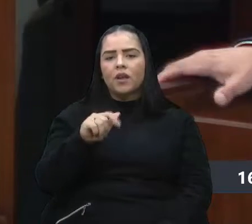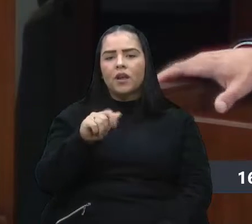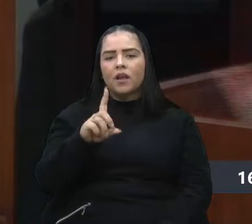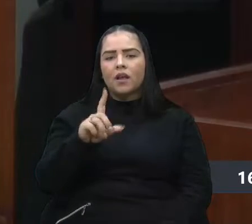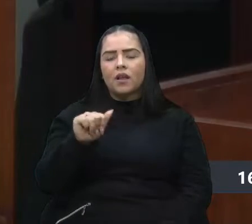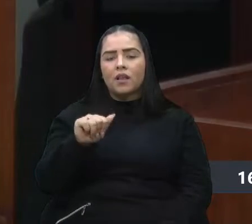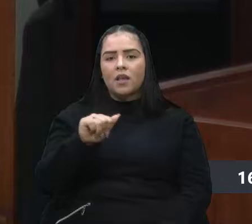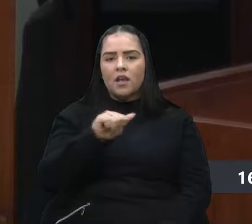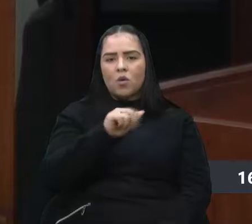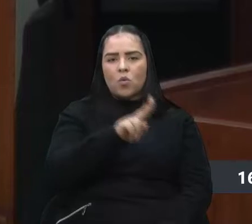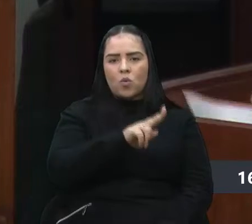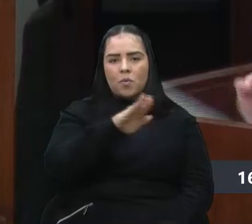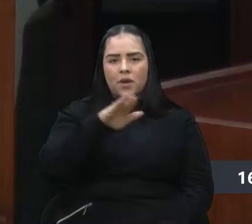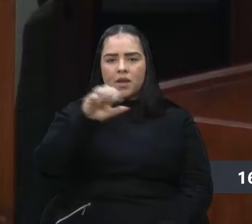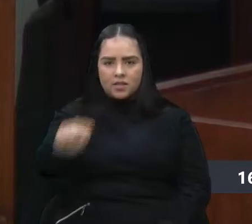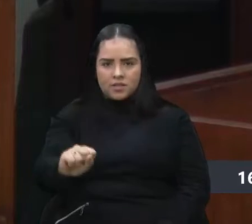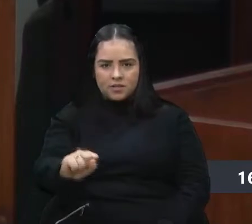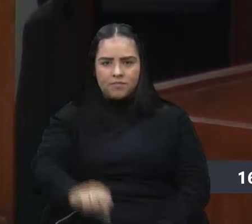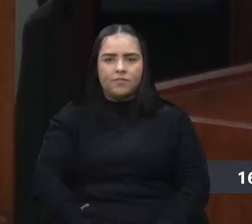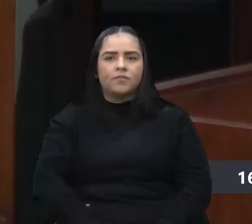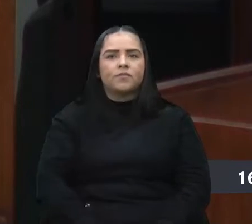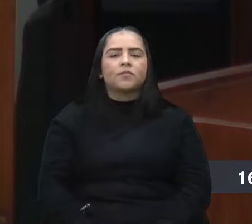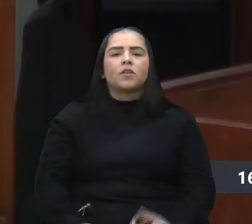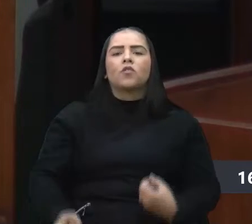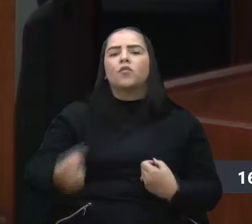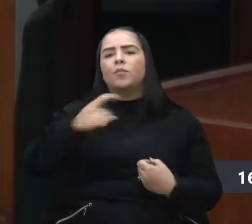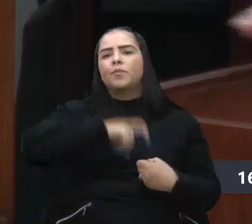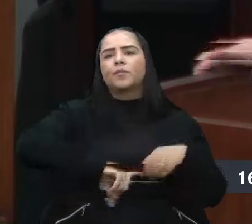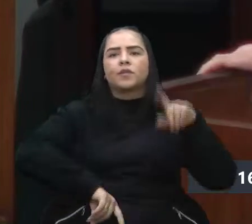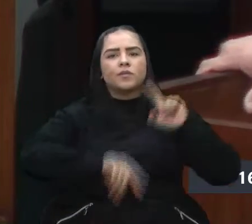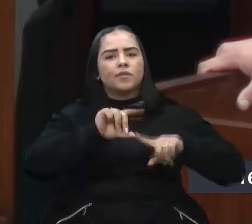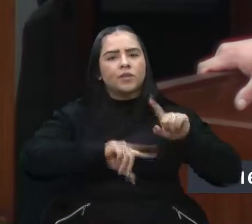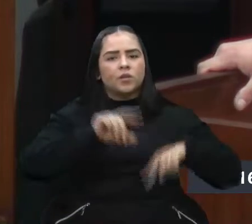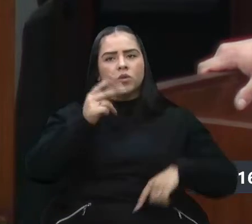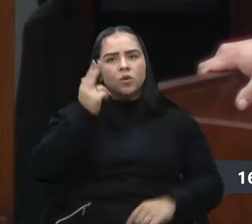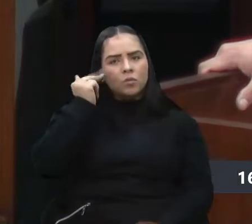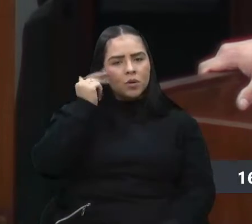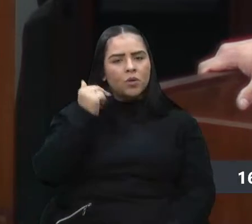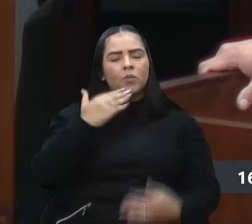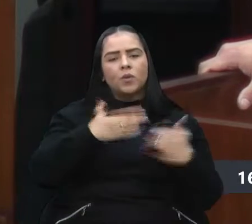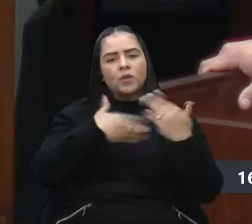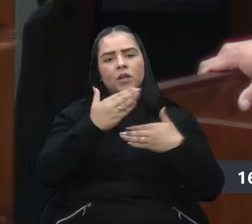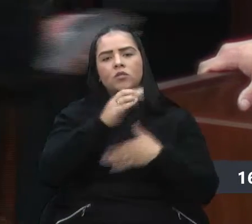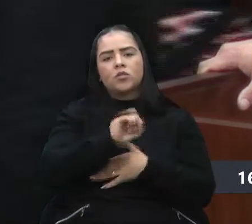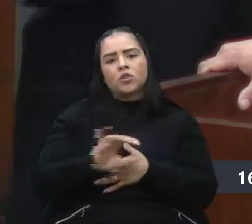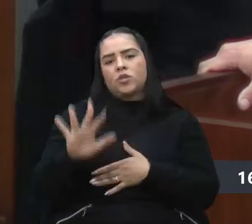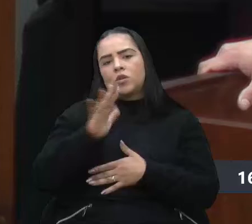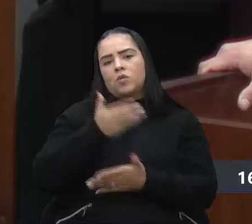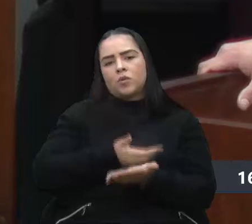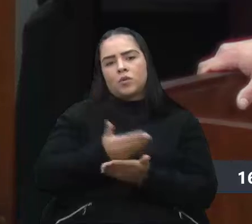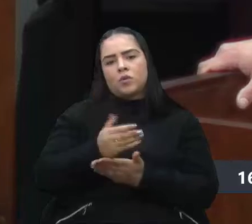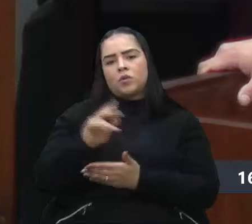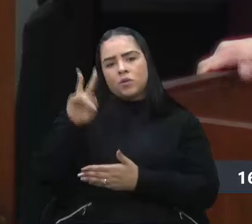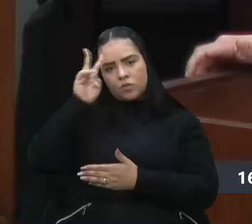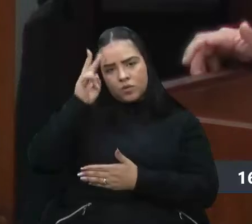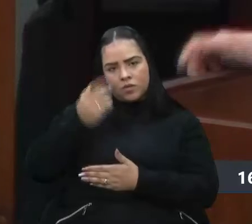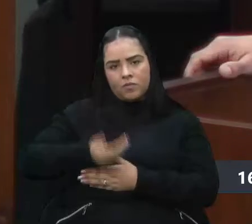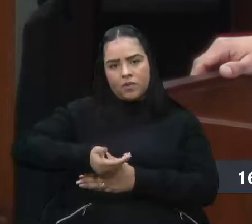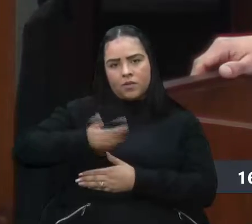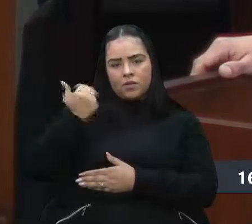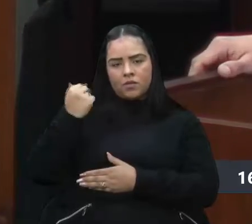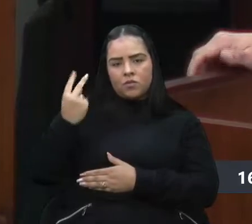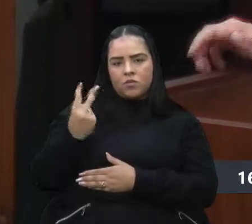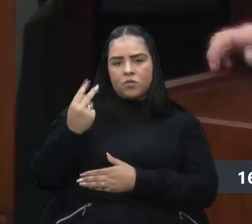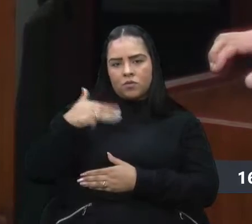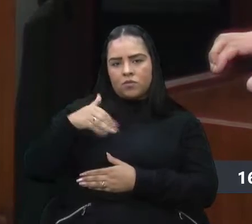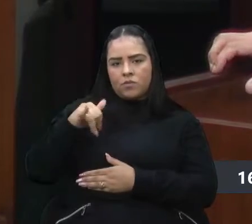A retomada dos serviços, consulta, procedimentos em geral, deu-se início nesta última segunda-feira. Dia 2 do